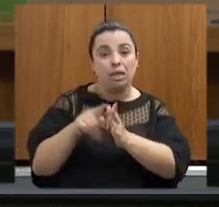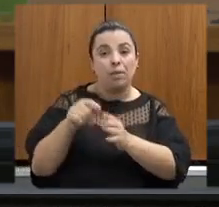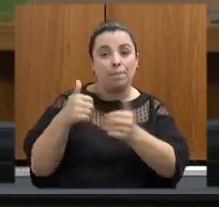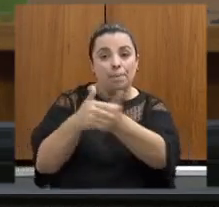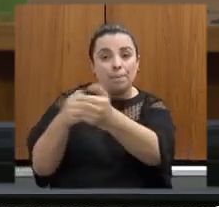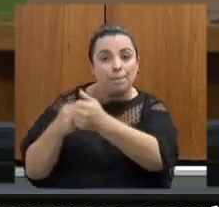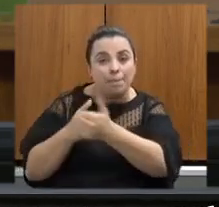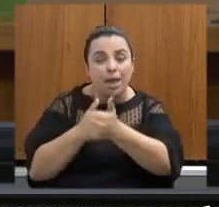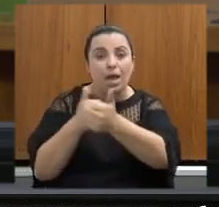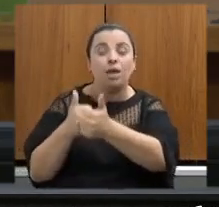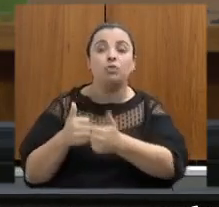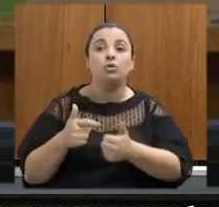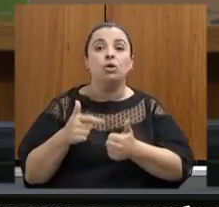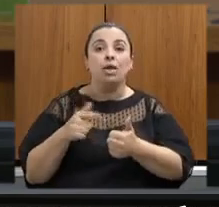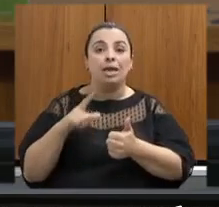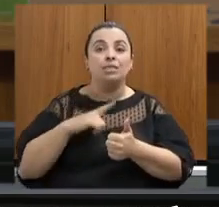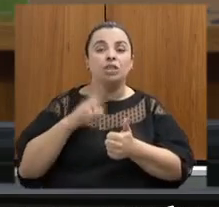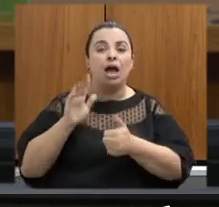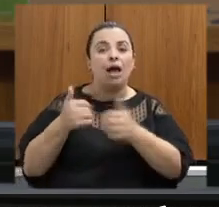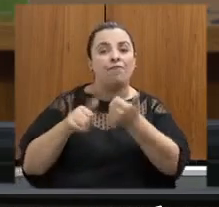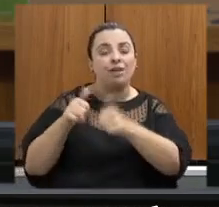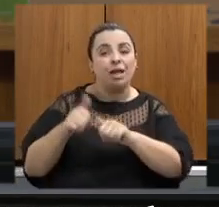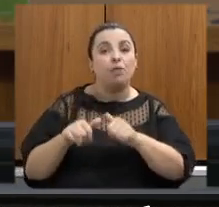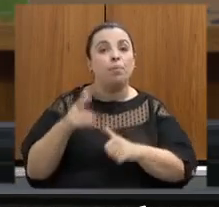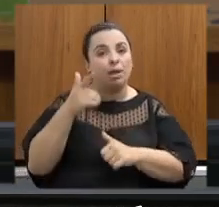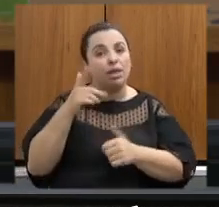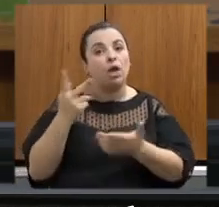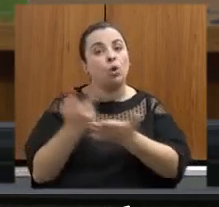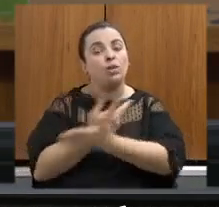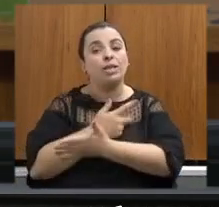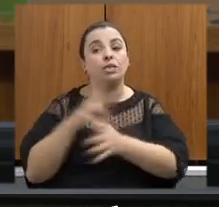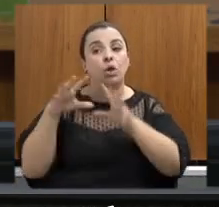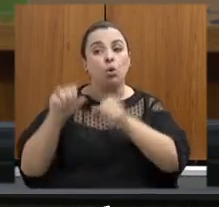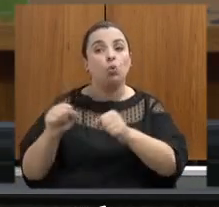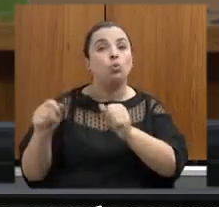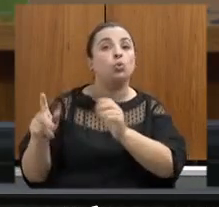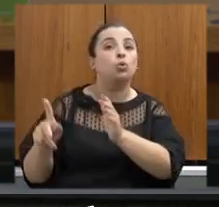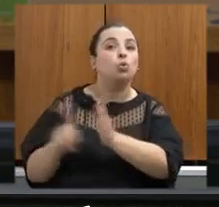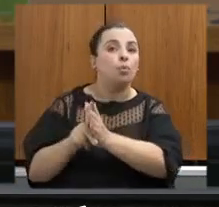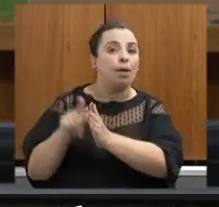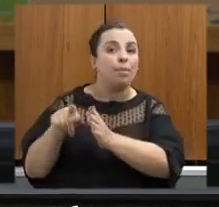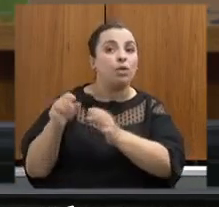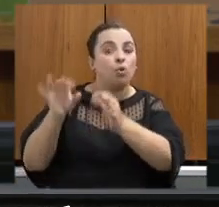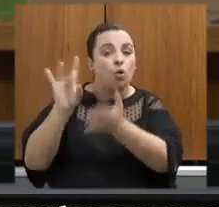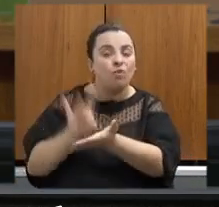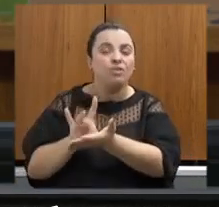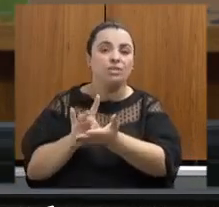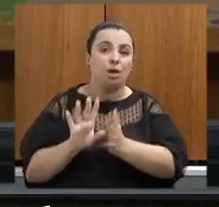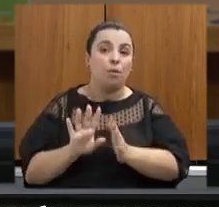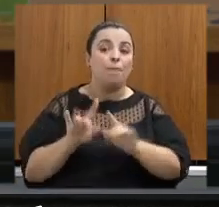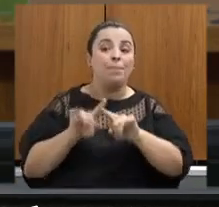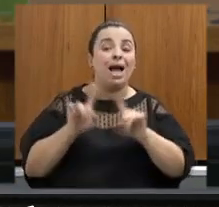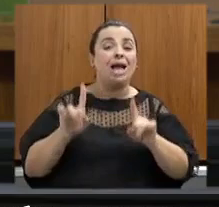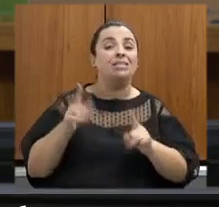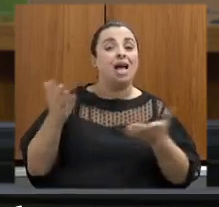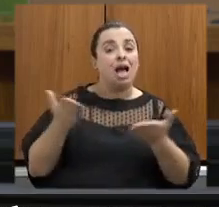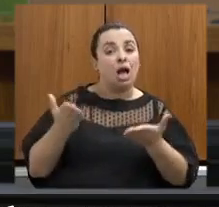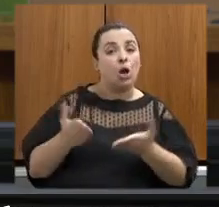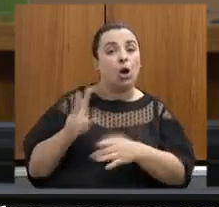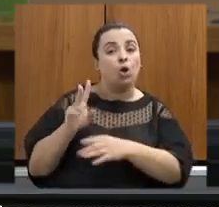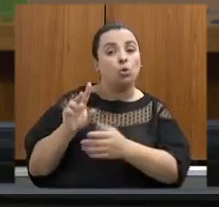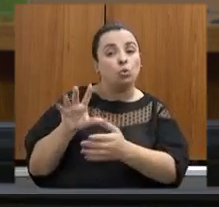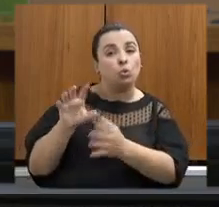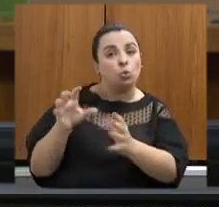pautado no Conep nos próximos dias a partir do tombamento provisório a lei determina um